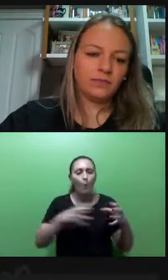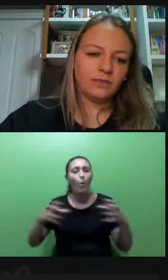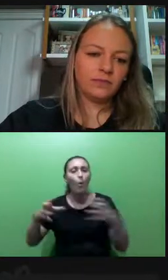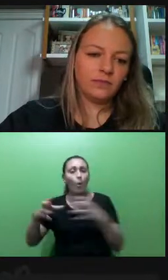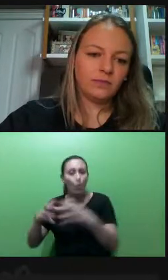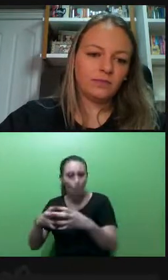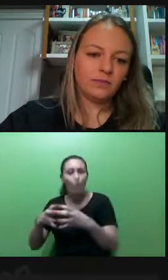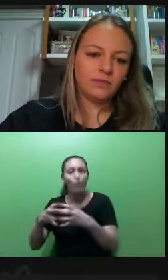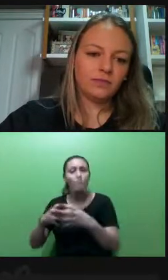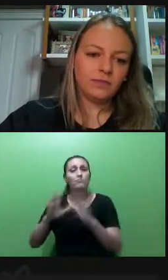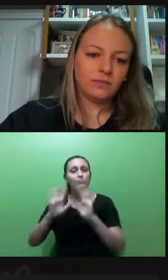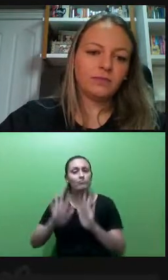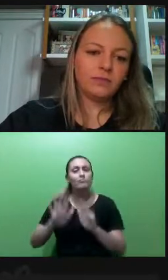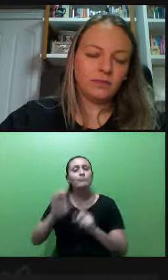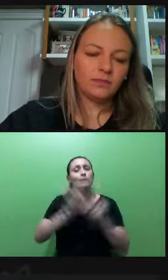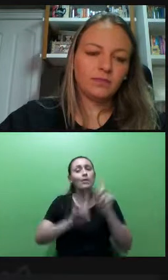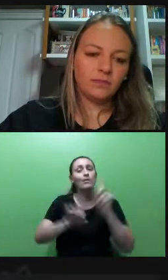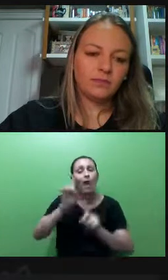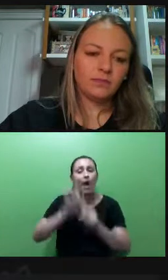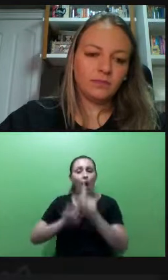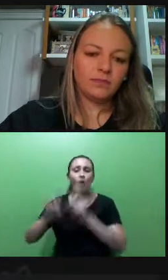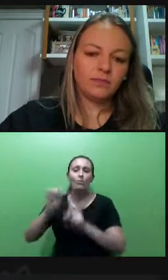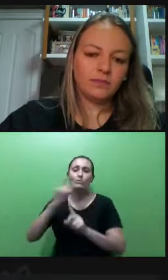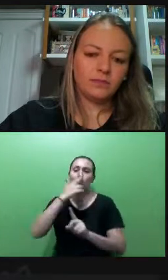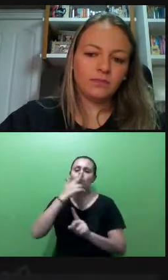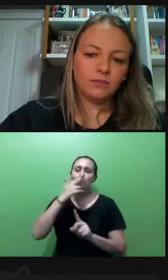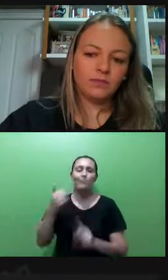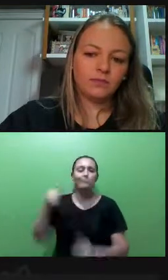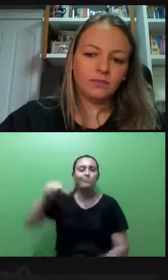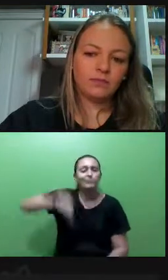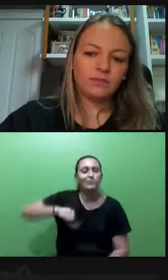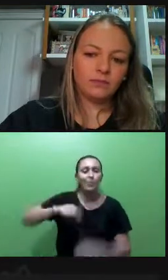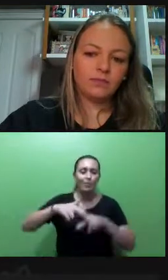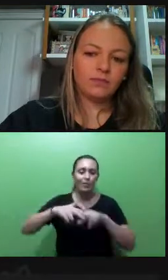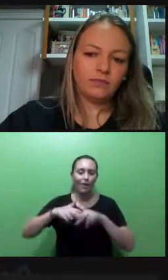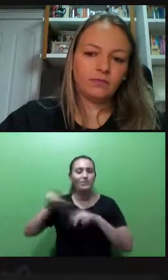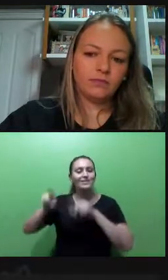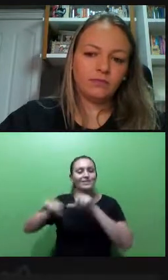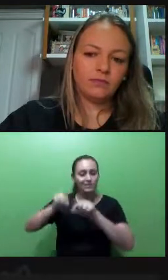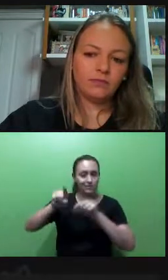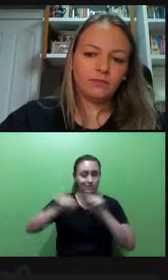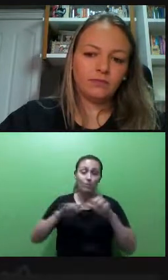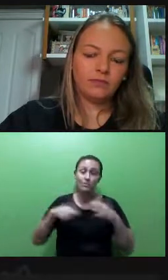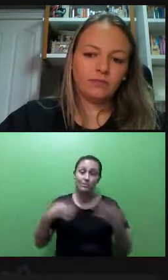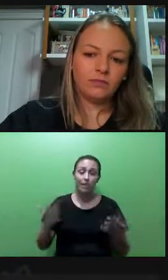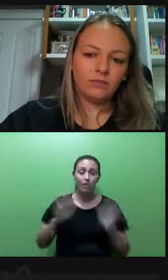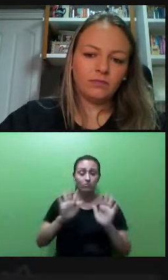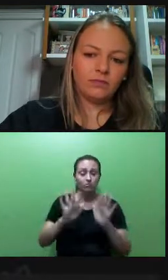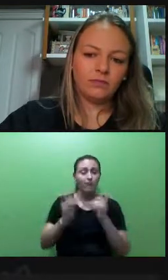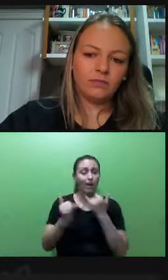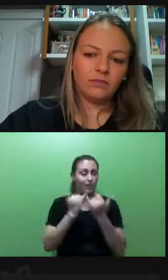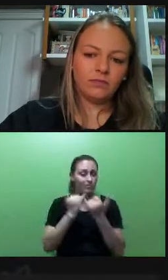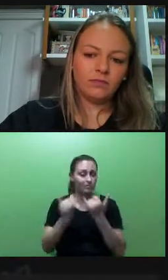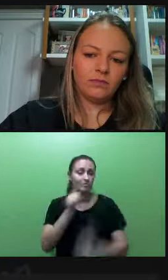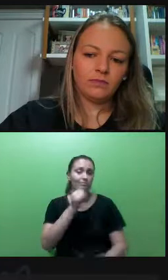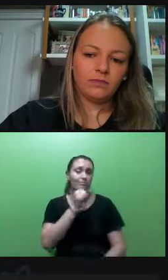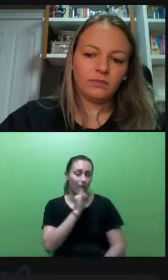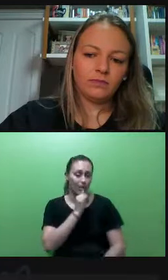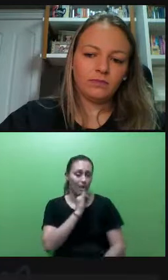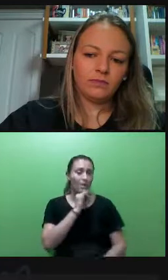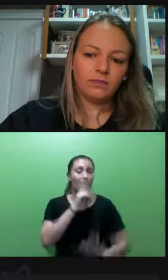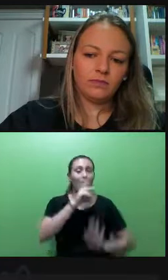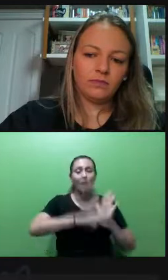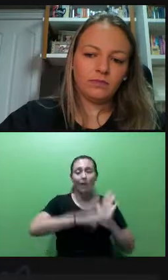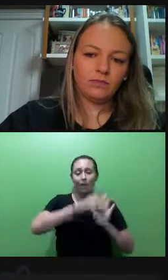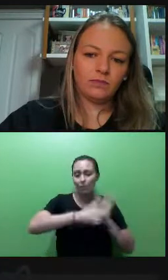outros determinados grupos na hora das escolhas pelos cargos, né. Então, o plano de carreira é um exemplo. Outro exemplo